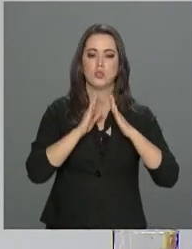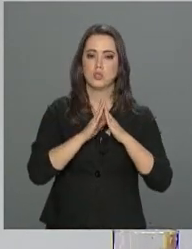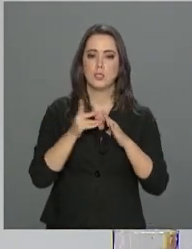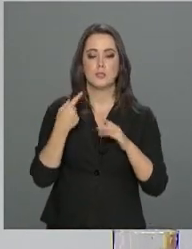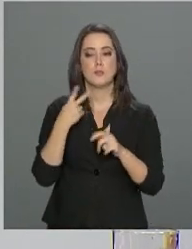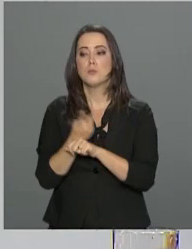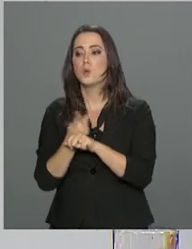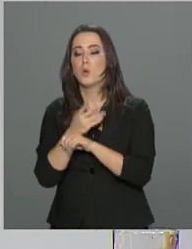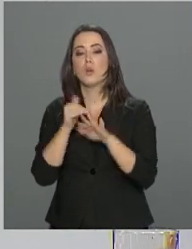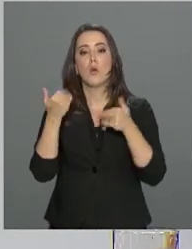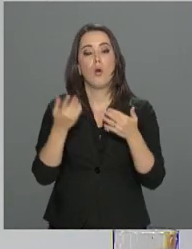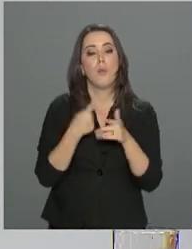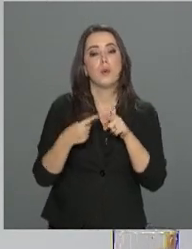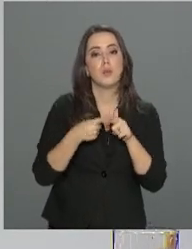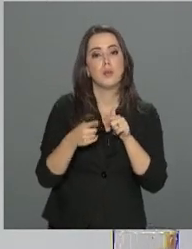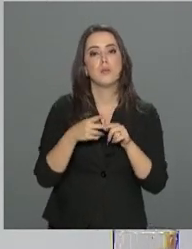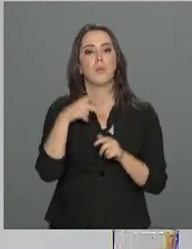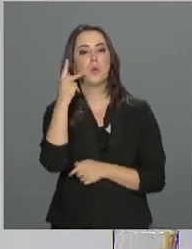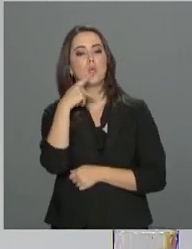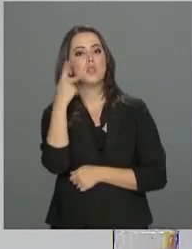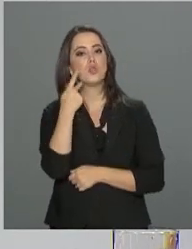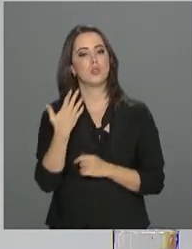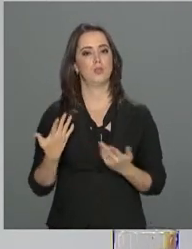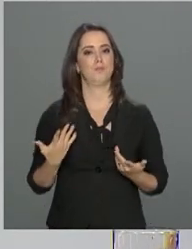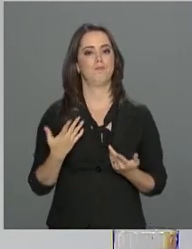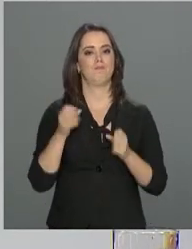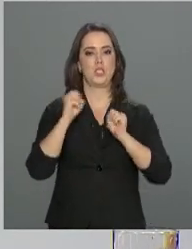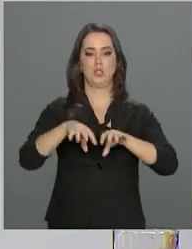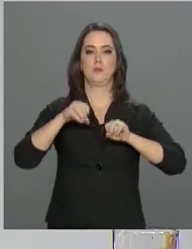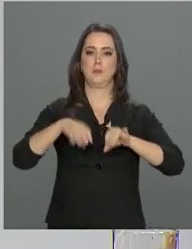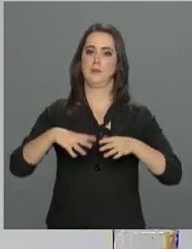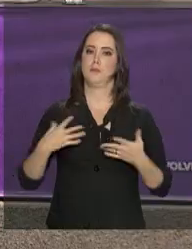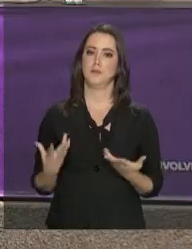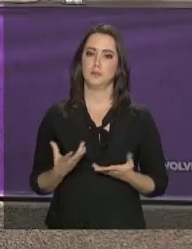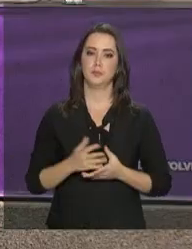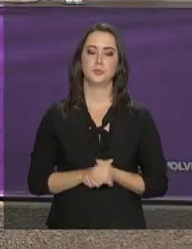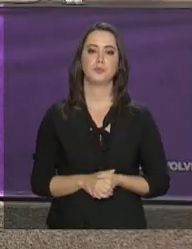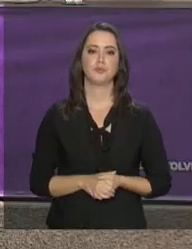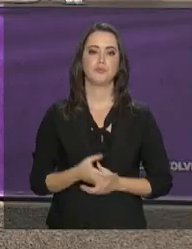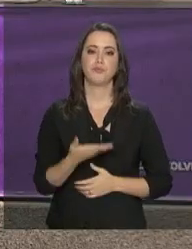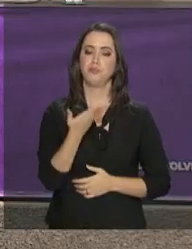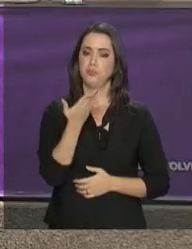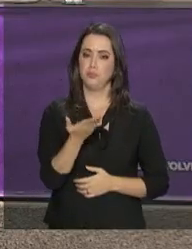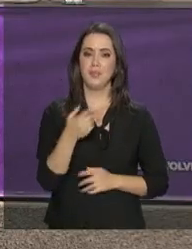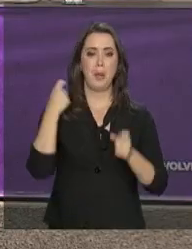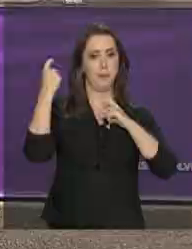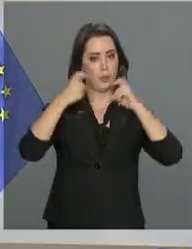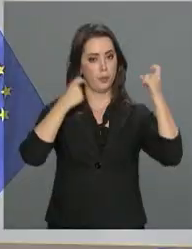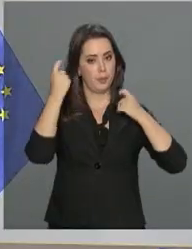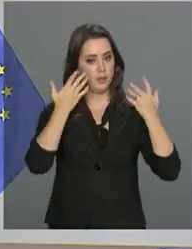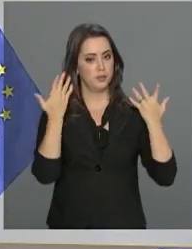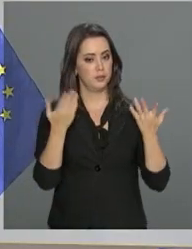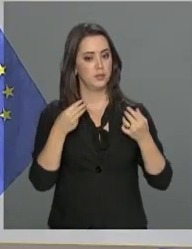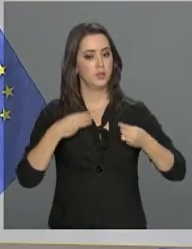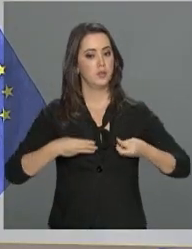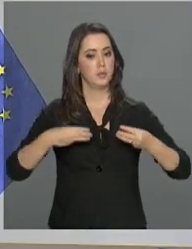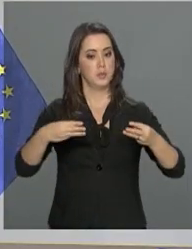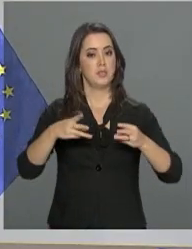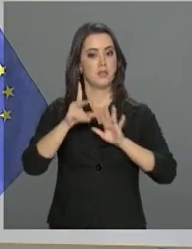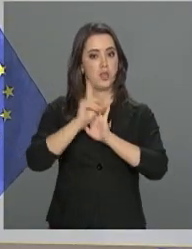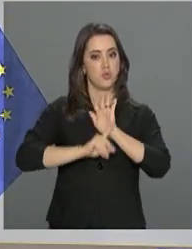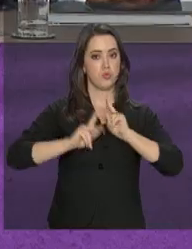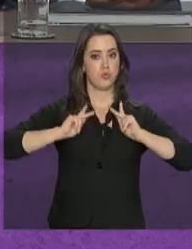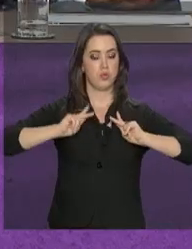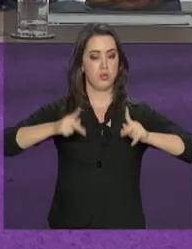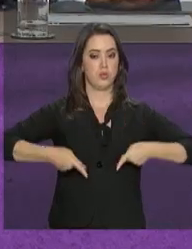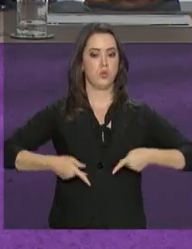à raiz desse fenômeno por meio de políticas educativas. Preocupados com as estatísticas, o Ministério dos Direitos